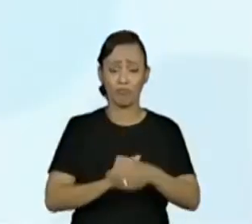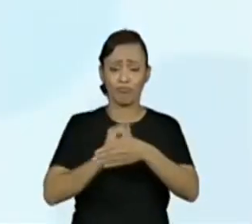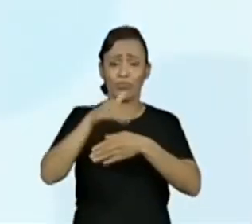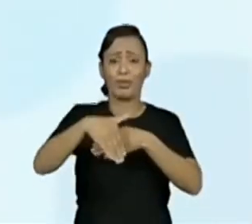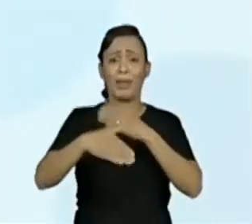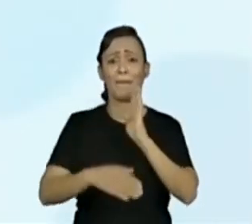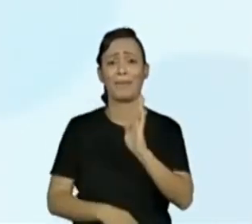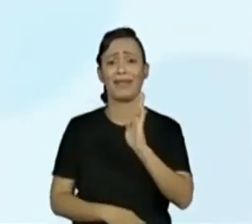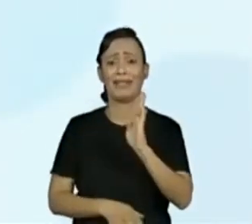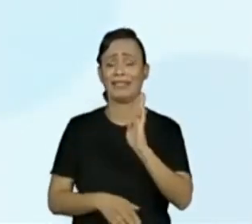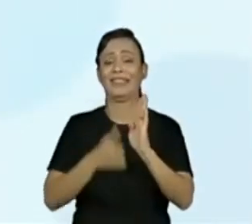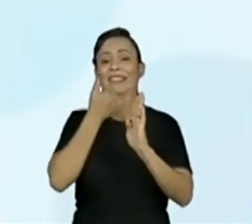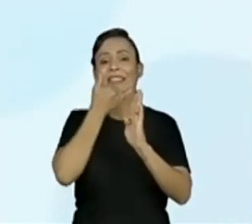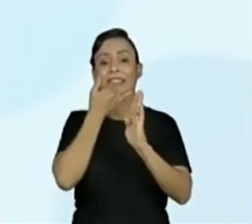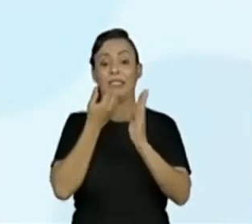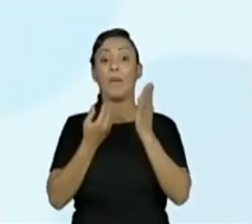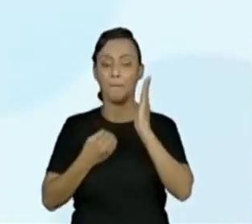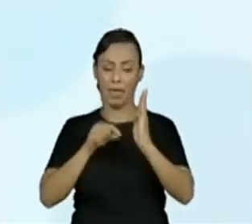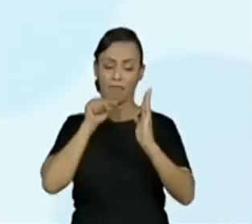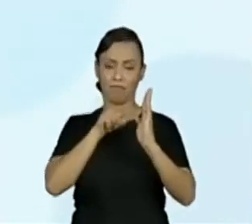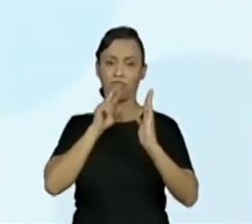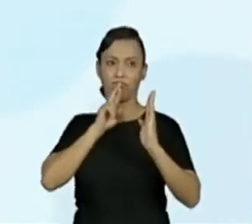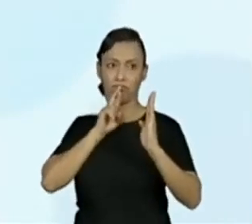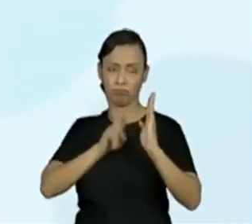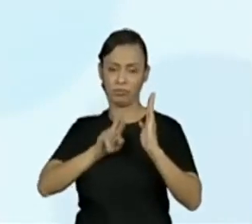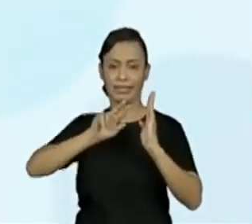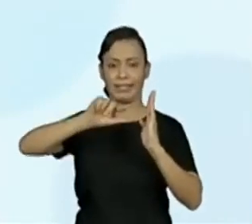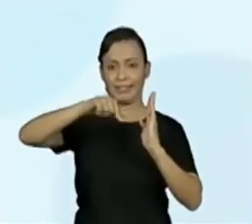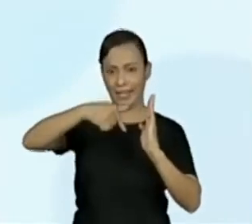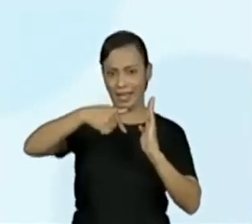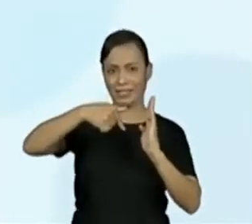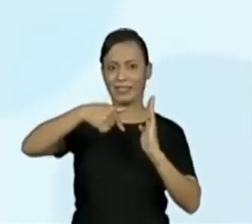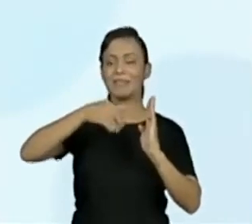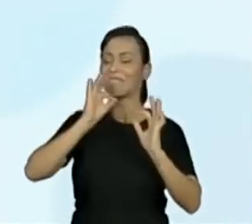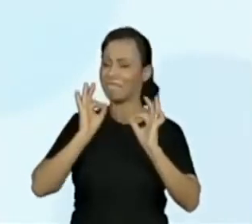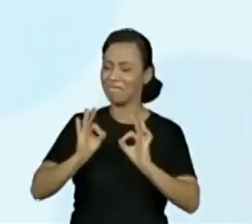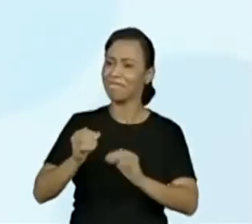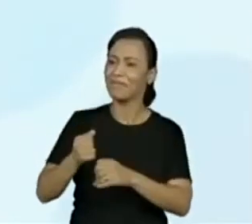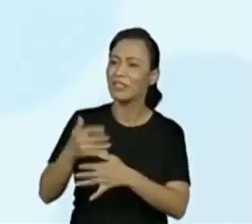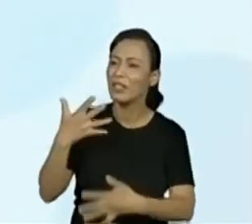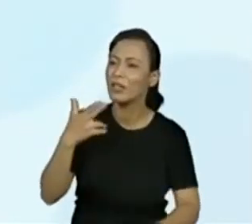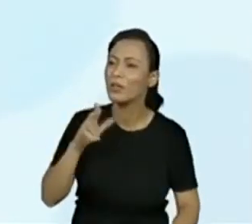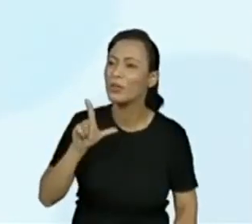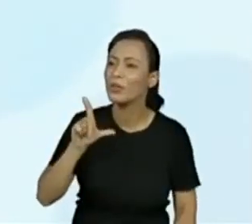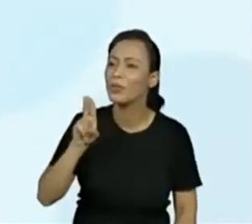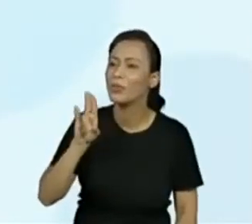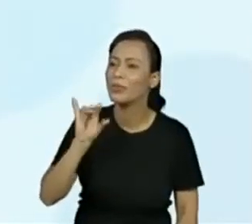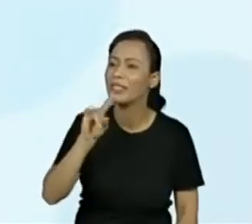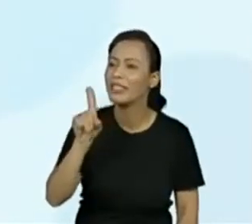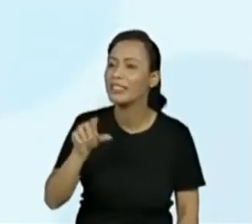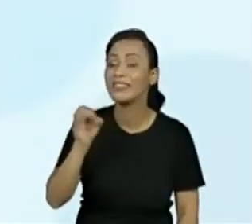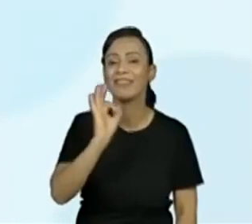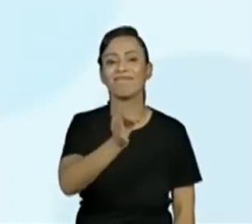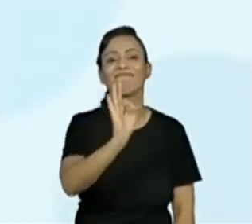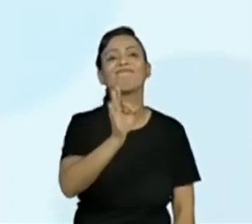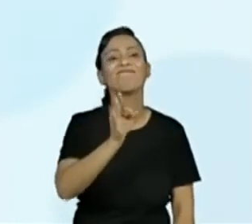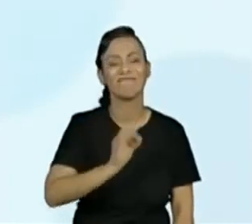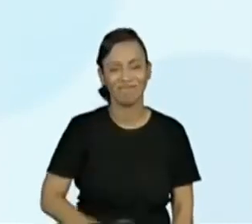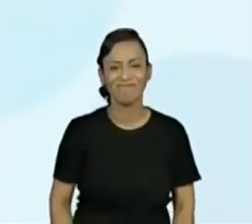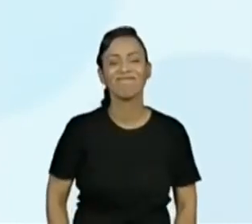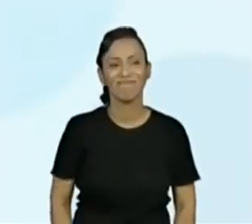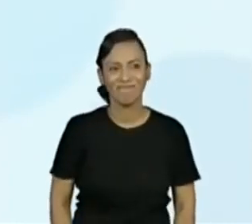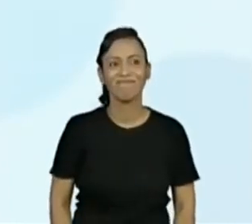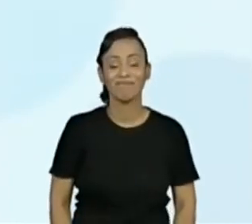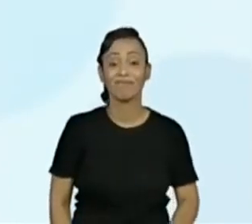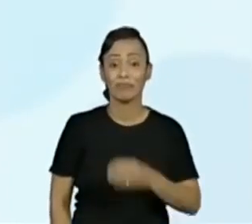E agora, a gente já colocou ali o resultado. Luísa já pôs para a gente também. Obrigada, Luísa. Valentina já continua. Ela está fazendo as continhas mesmo,